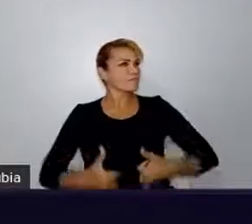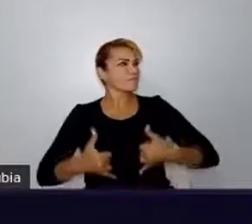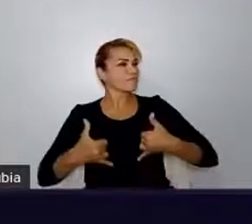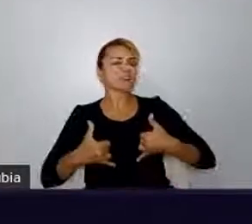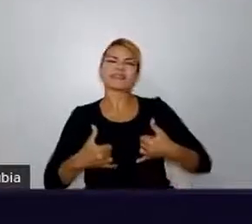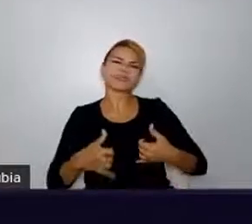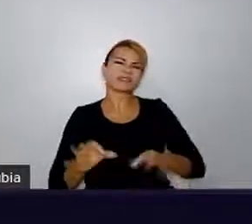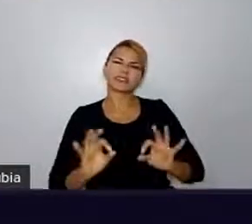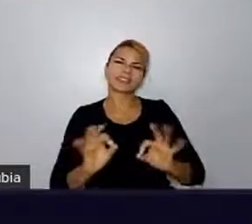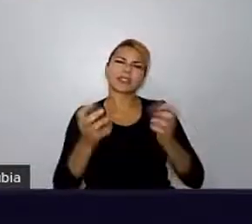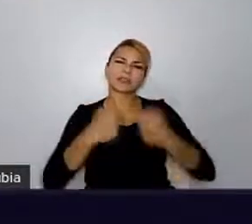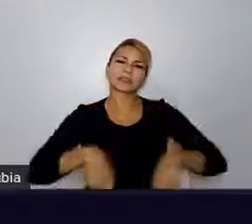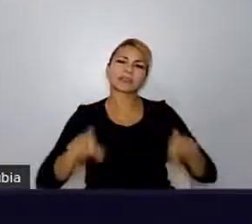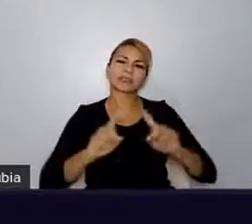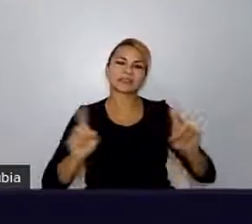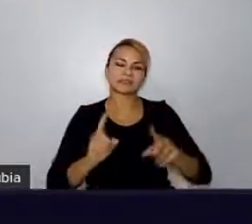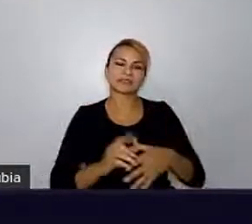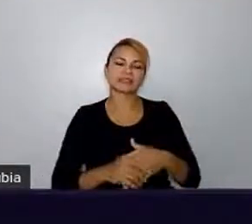por exemplo.